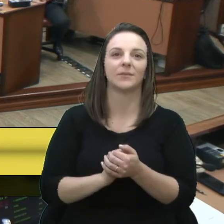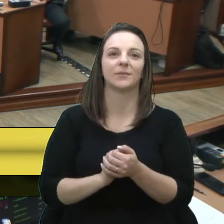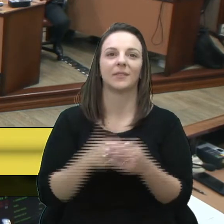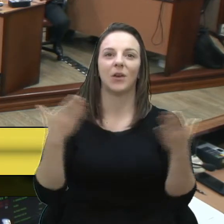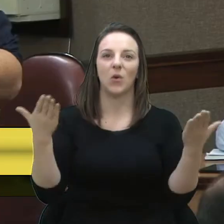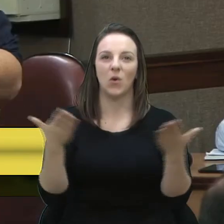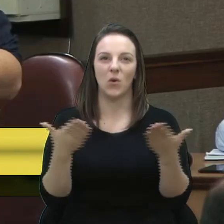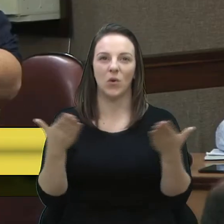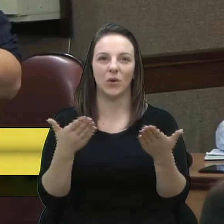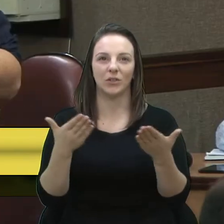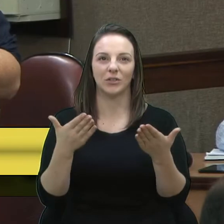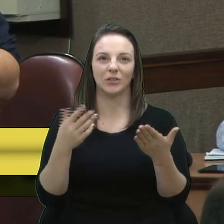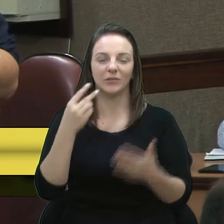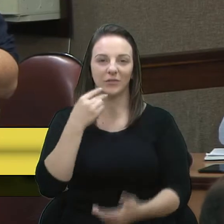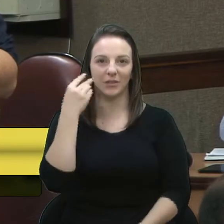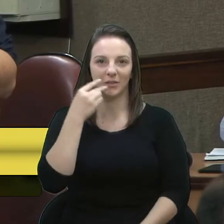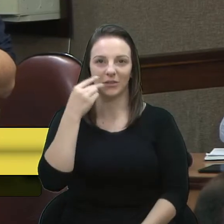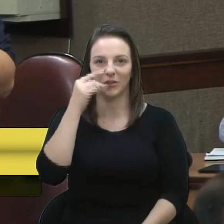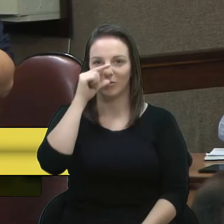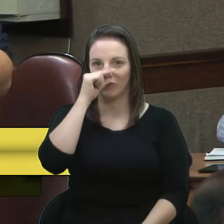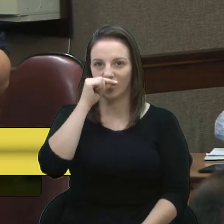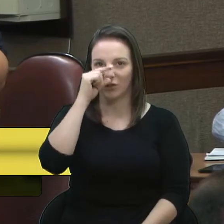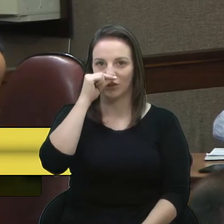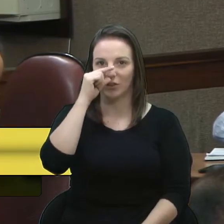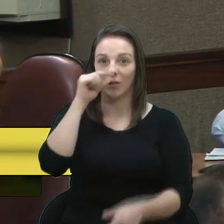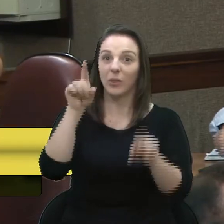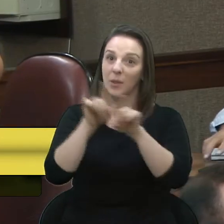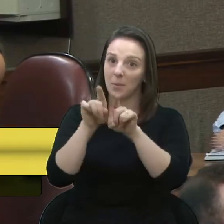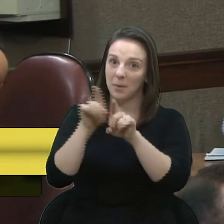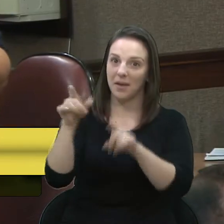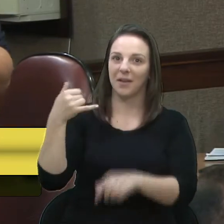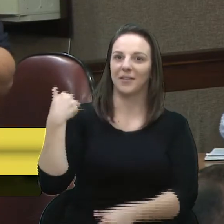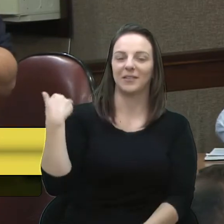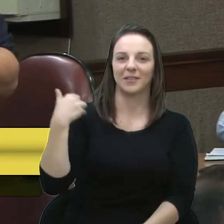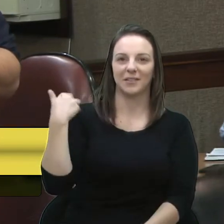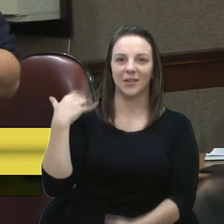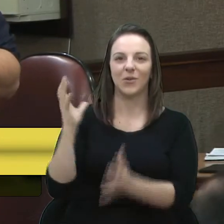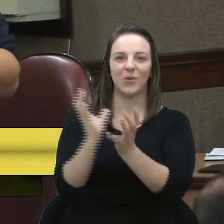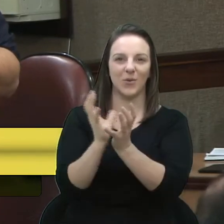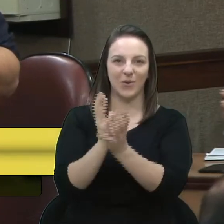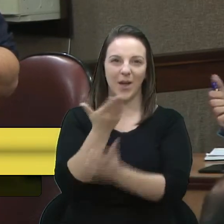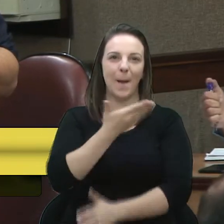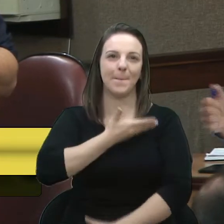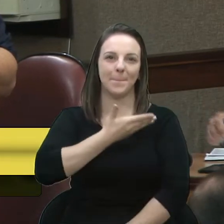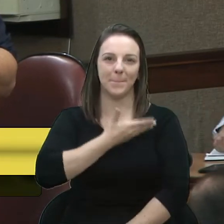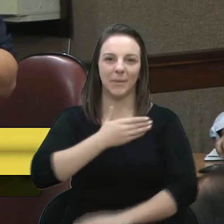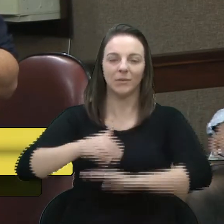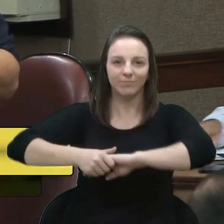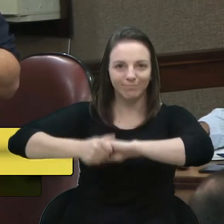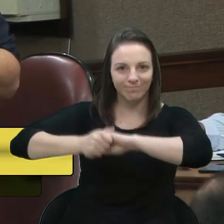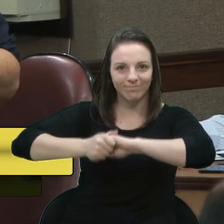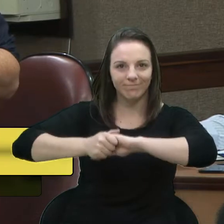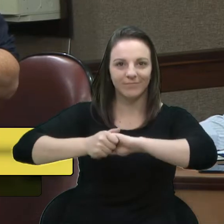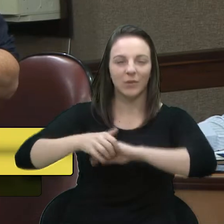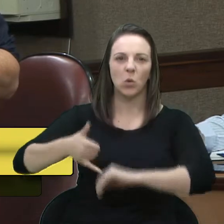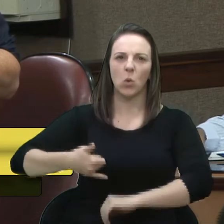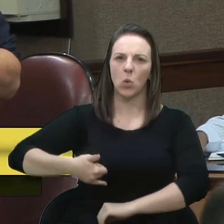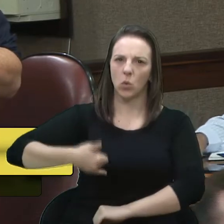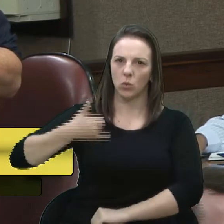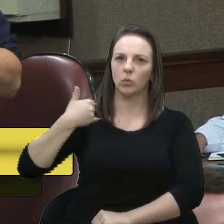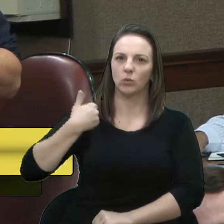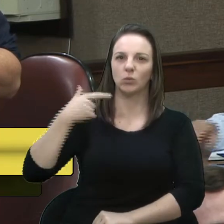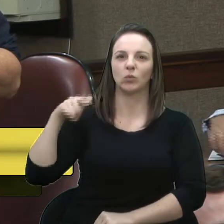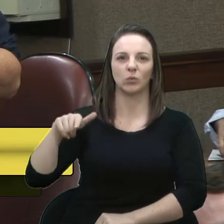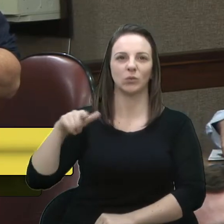vereador Sandro Fantinel, que também está de aniversário aqui, um colega, amigo, parceiro, que a gente tem muito orgulho aqui de